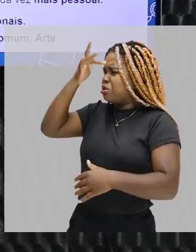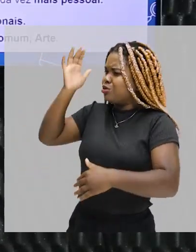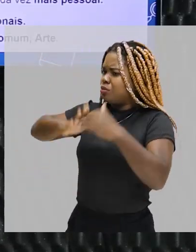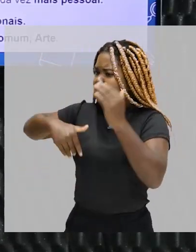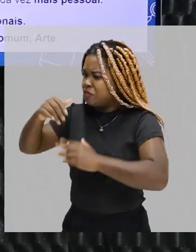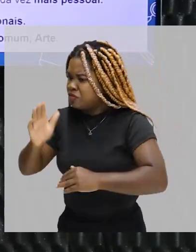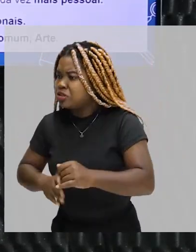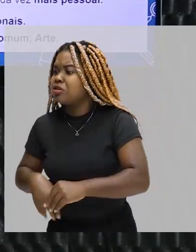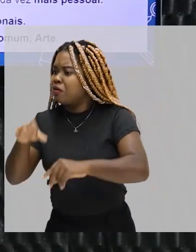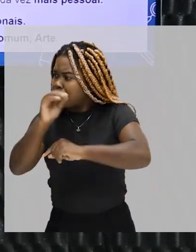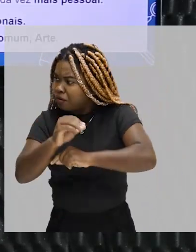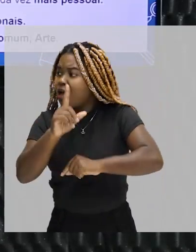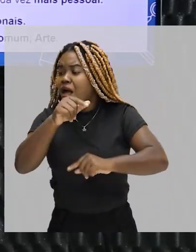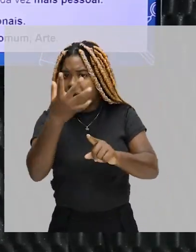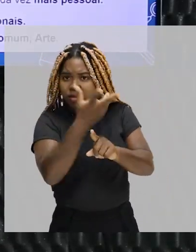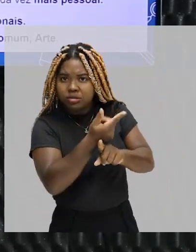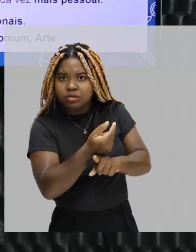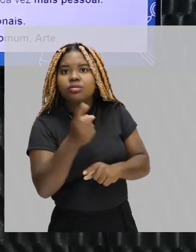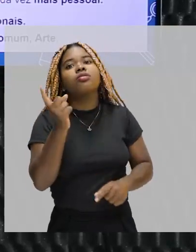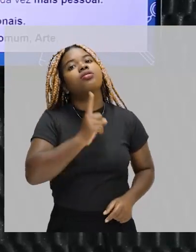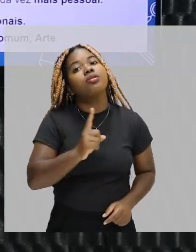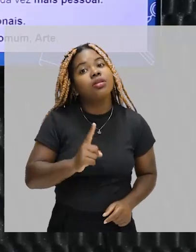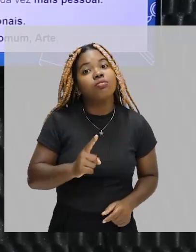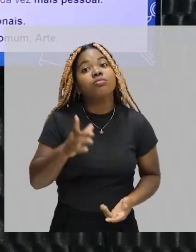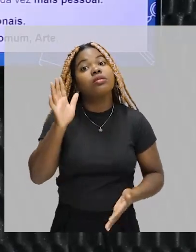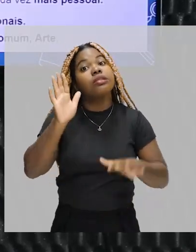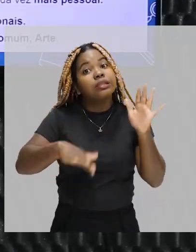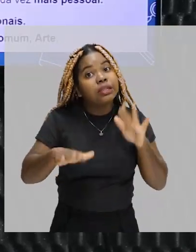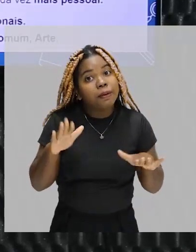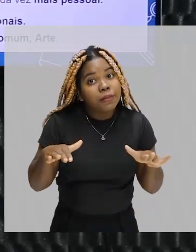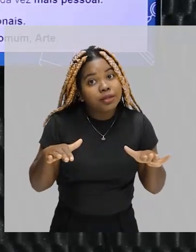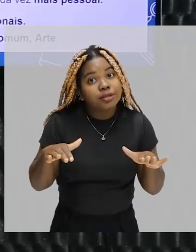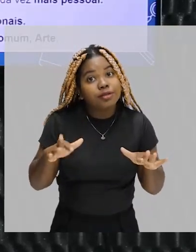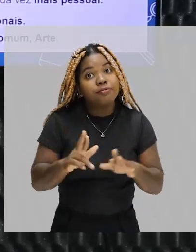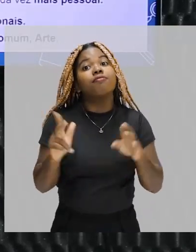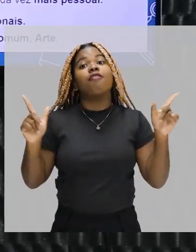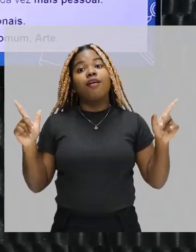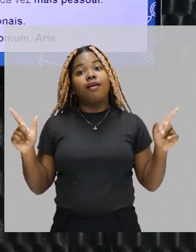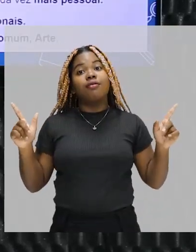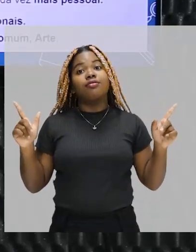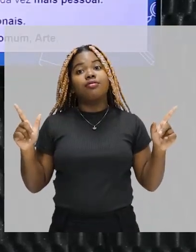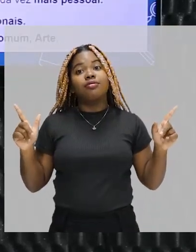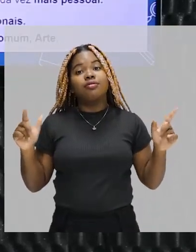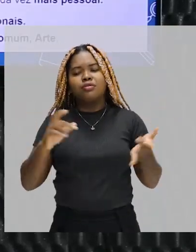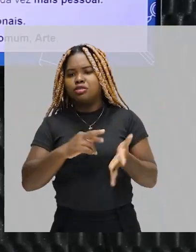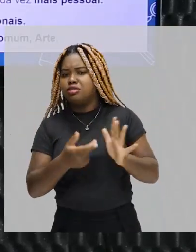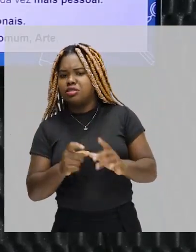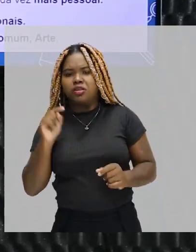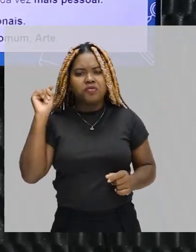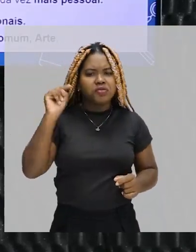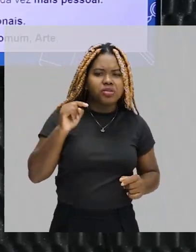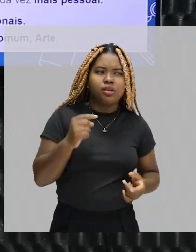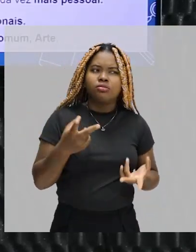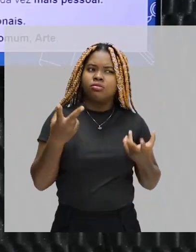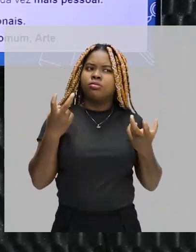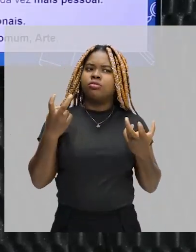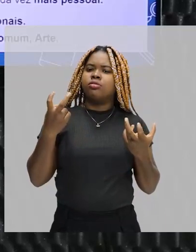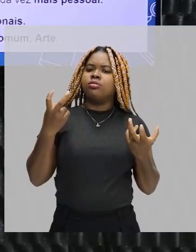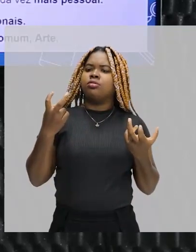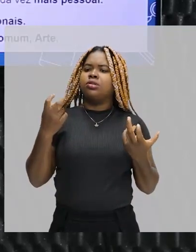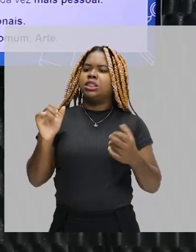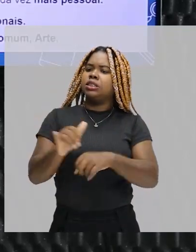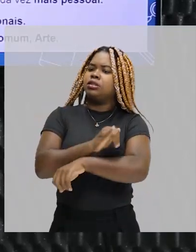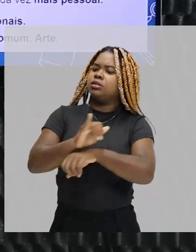Não. Existem fotógrafos, e existem fotógrafos que são artistas, são coisas bem diferentes. Mas não quer dizer que você não possa ter esse olhar das